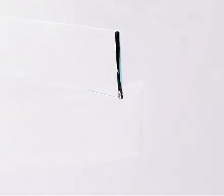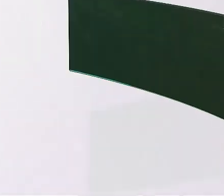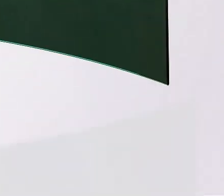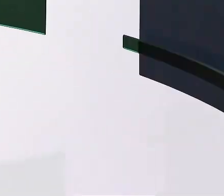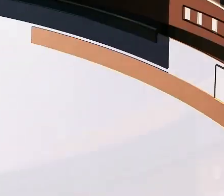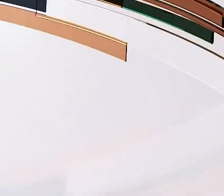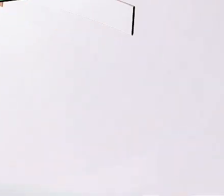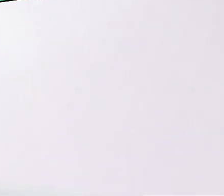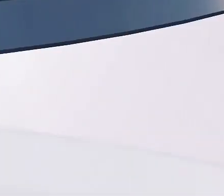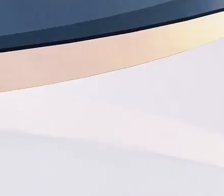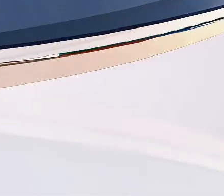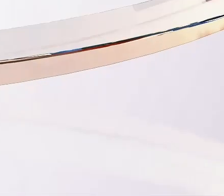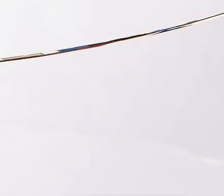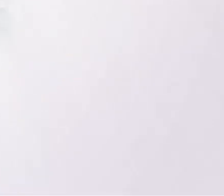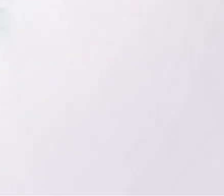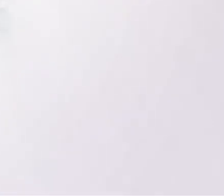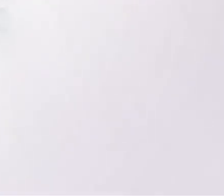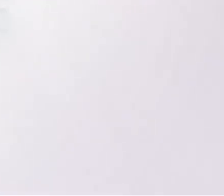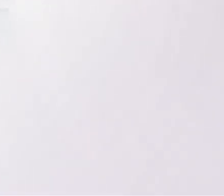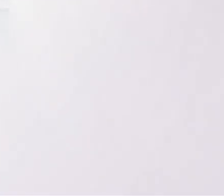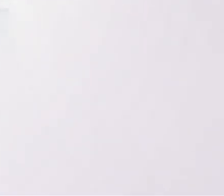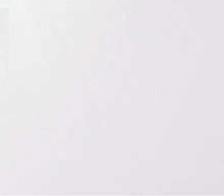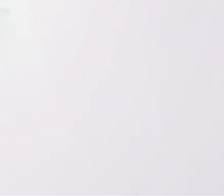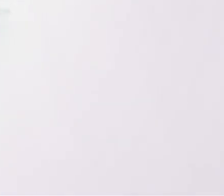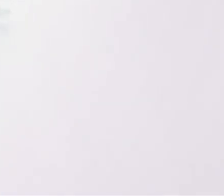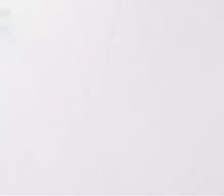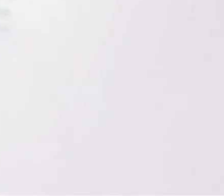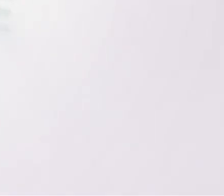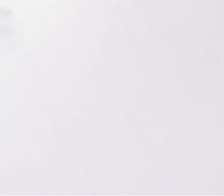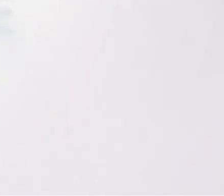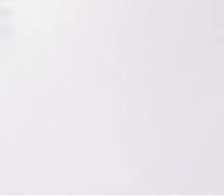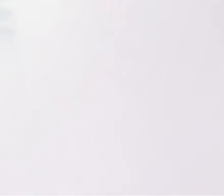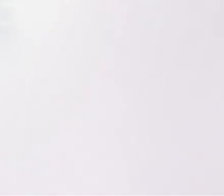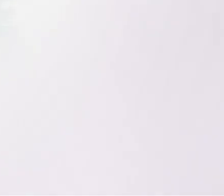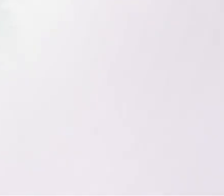www.provenem.com